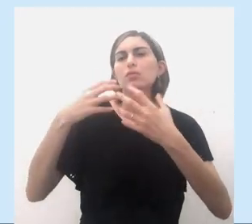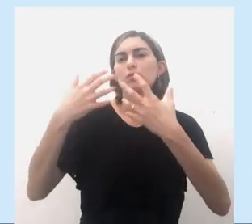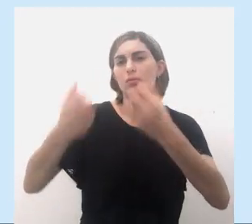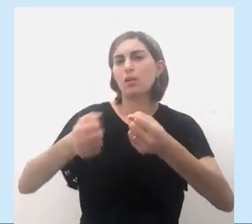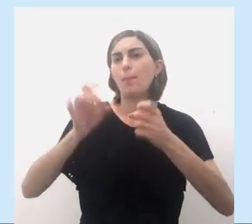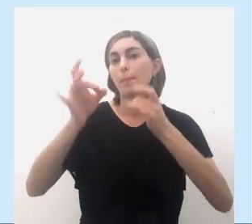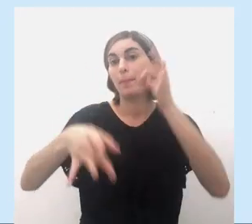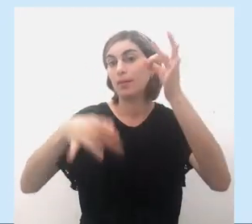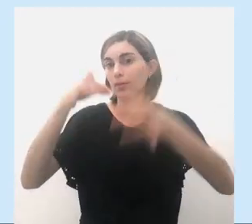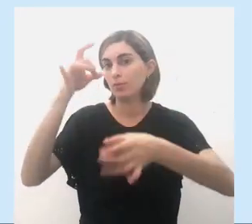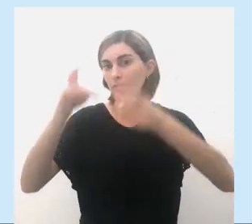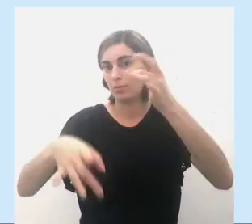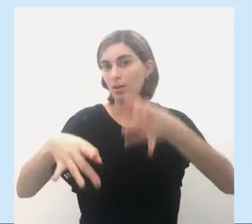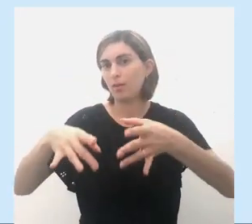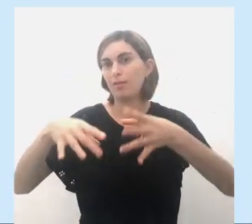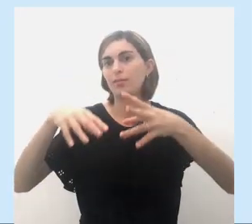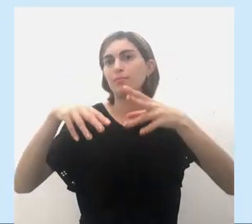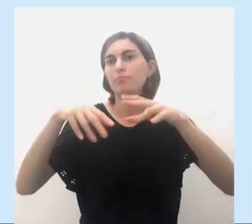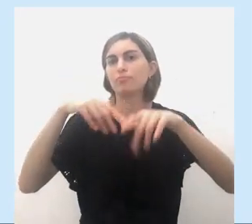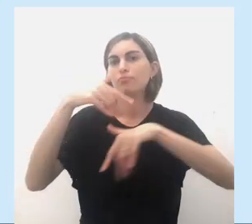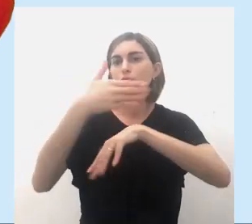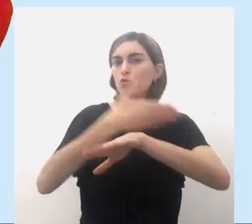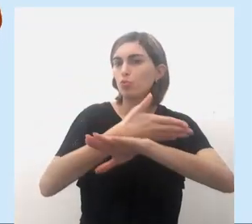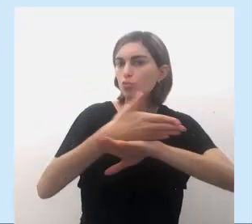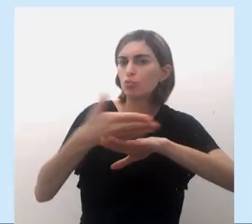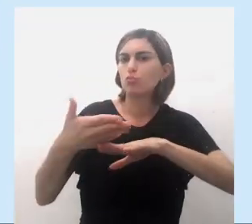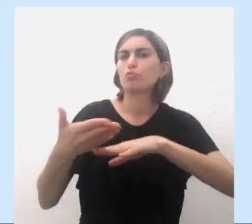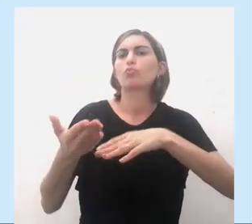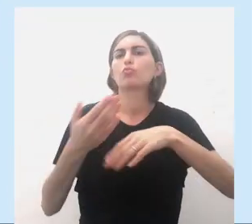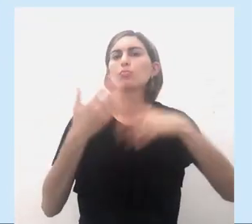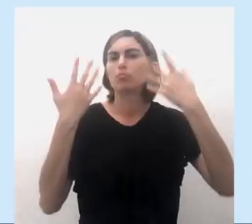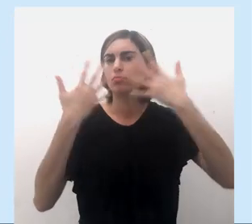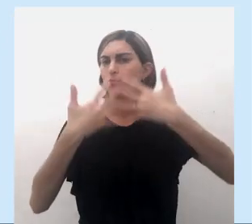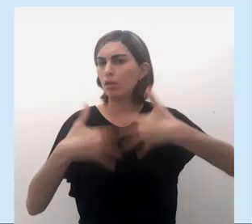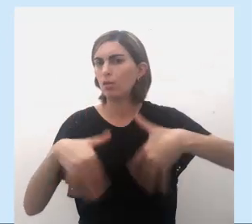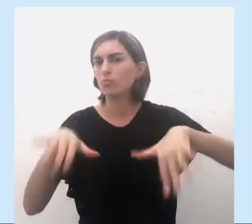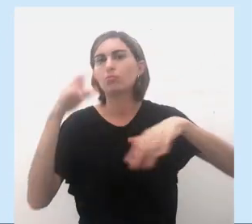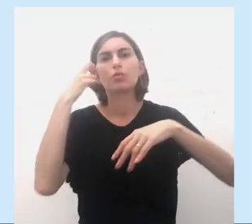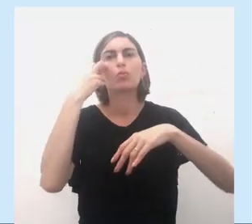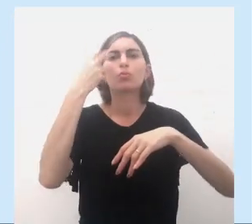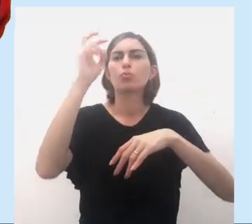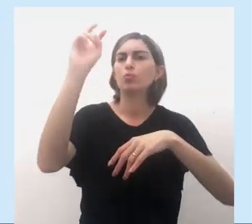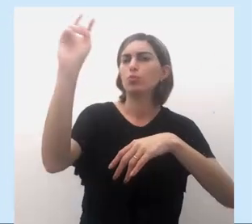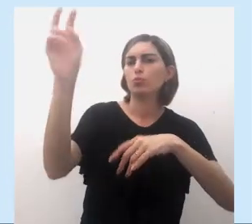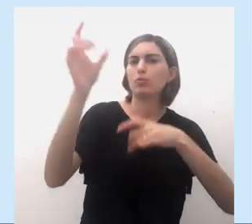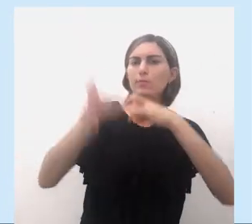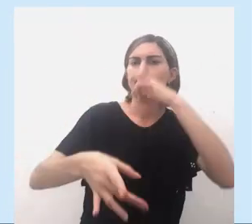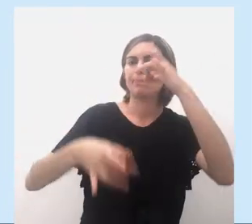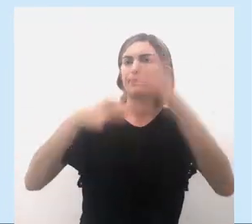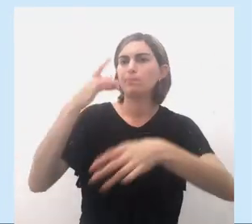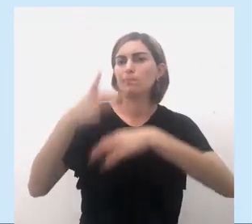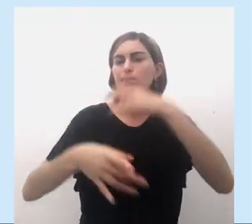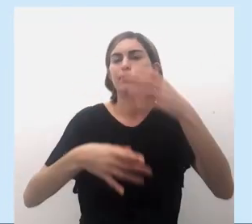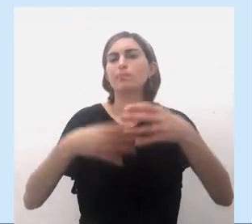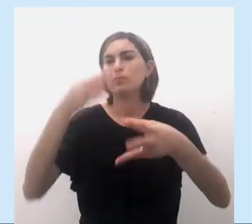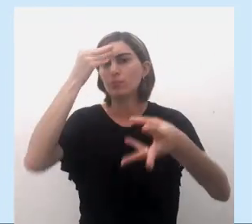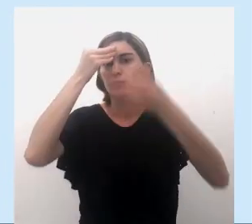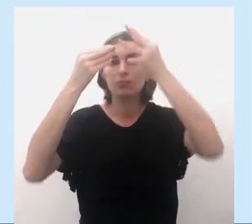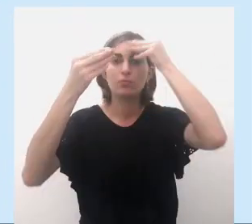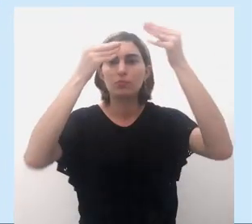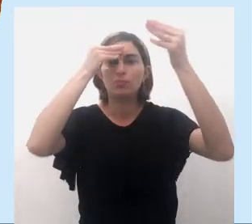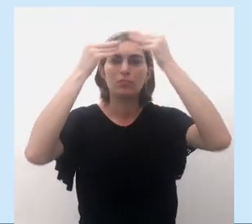abandonarem suas práticas naturais, culturais, e